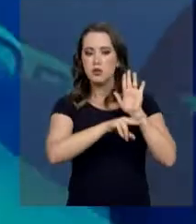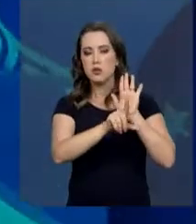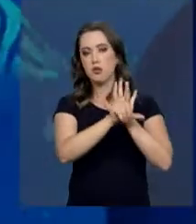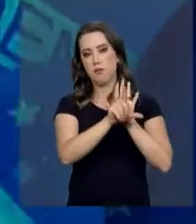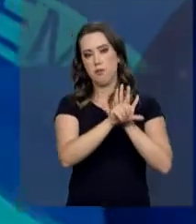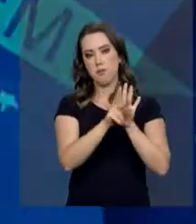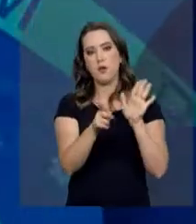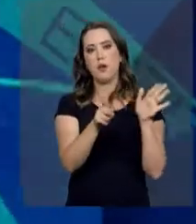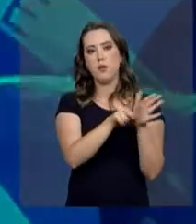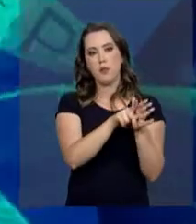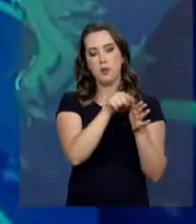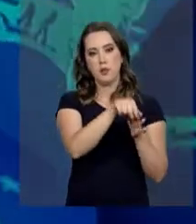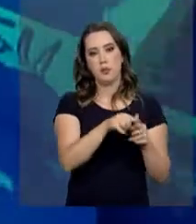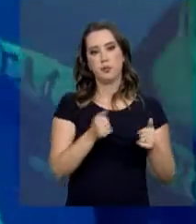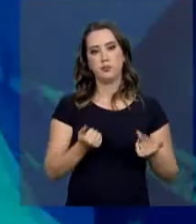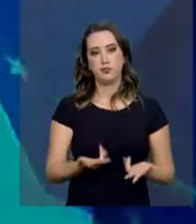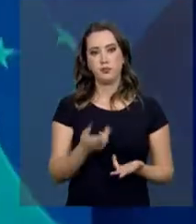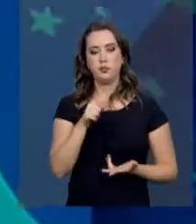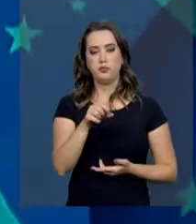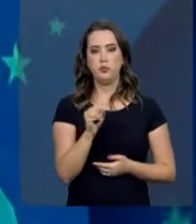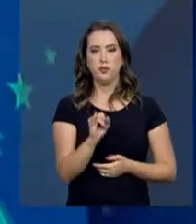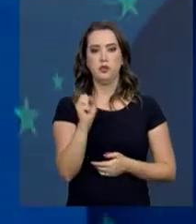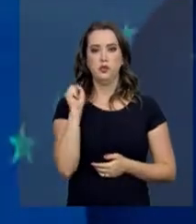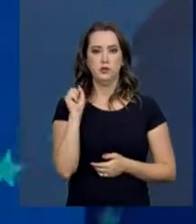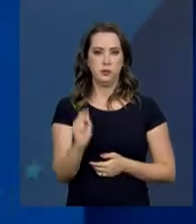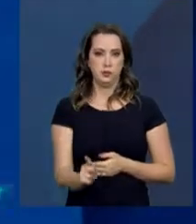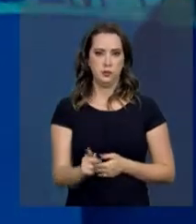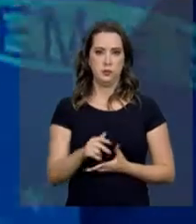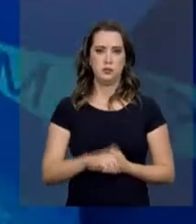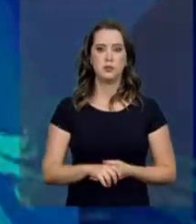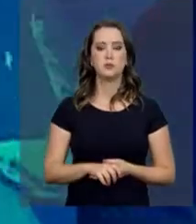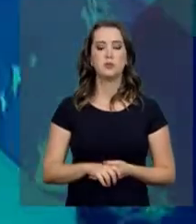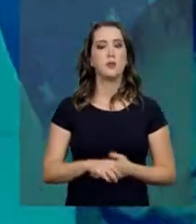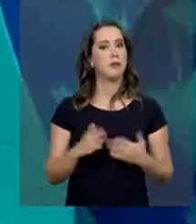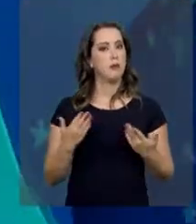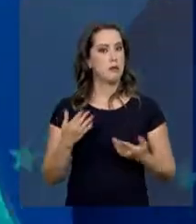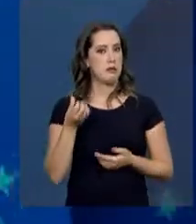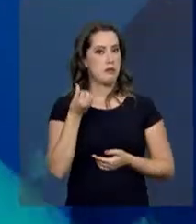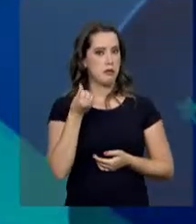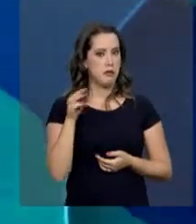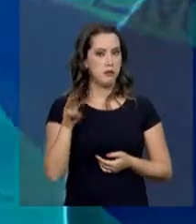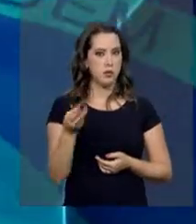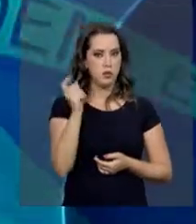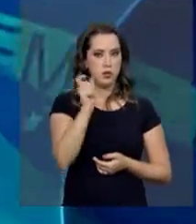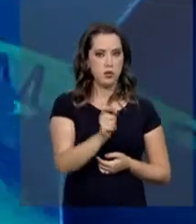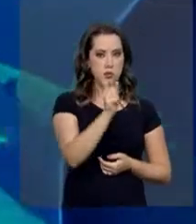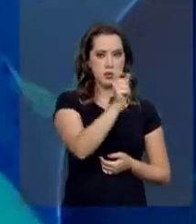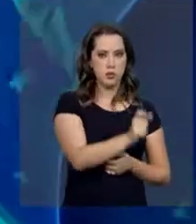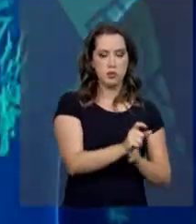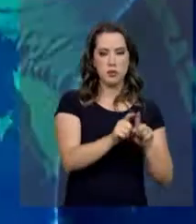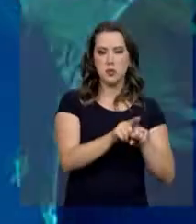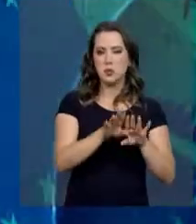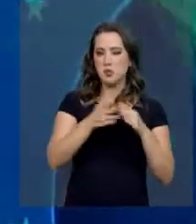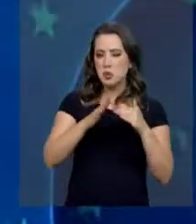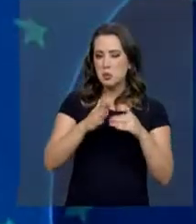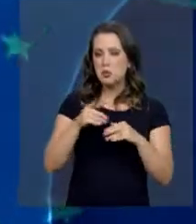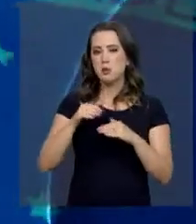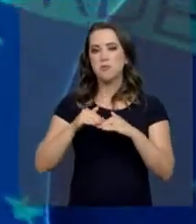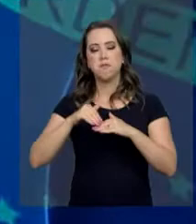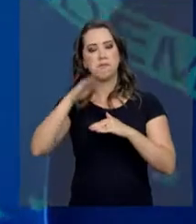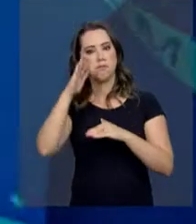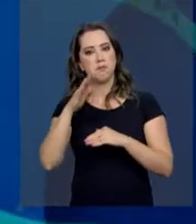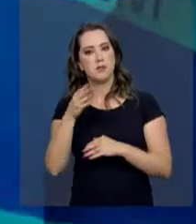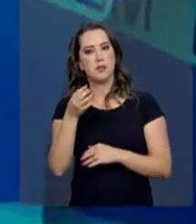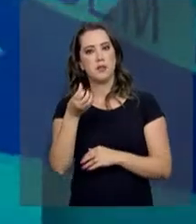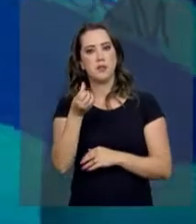critérios estabelecidos em lei, como, por exemplo, no caso da aposentadoria. Cerca de 6 milhões e 600 mil pessoas